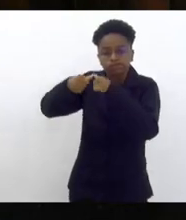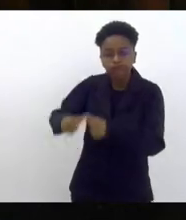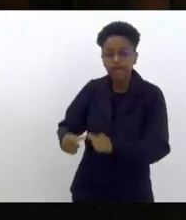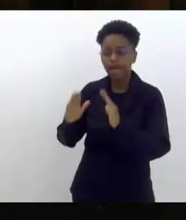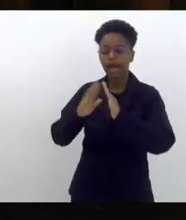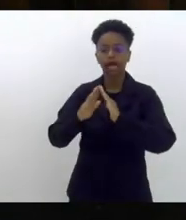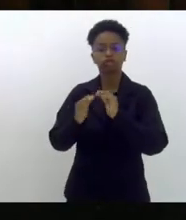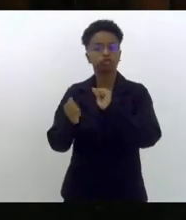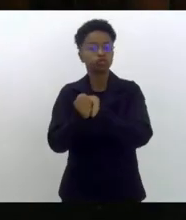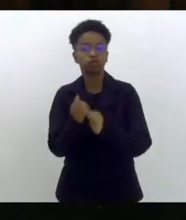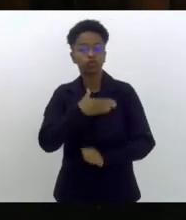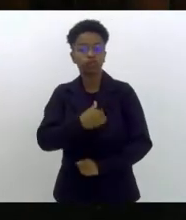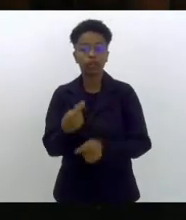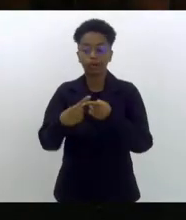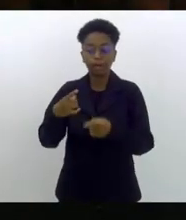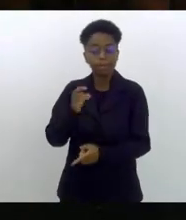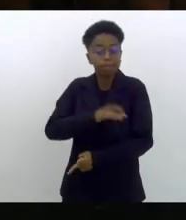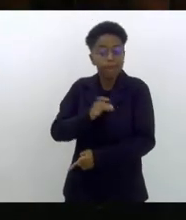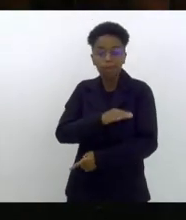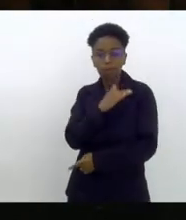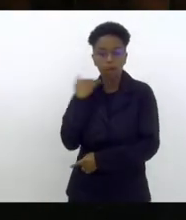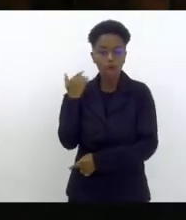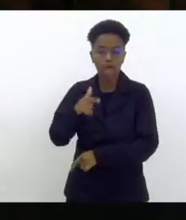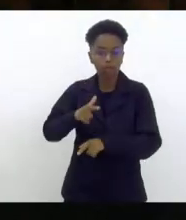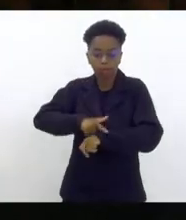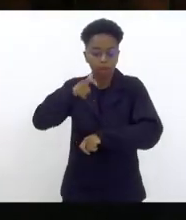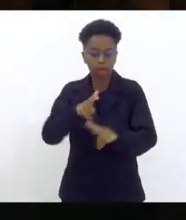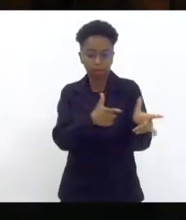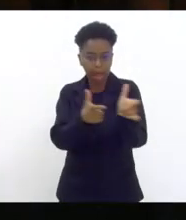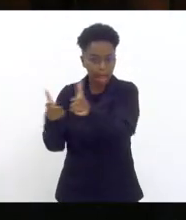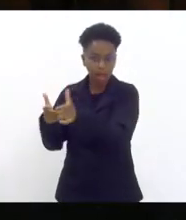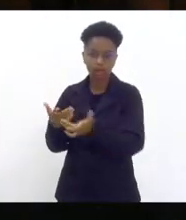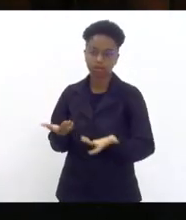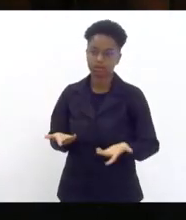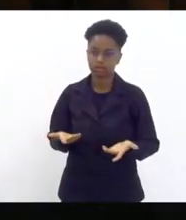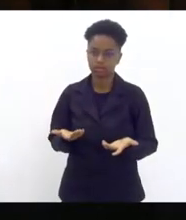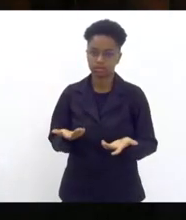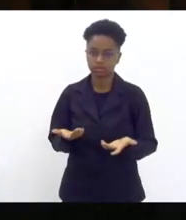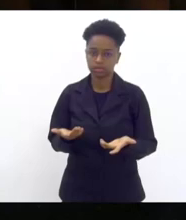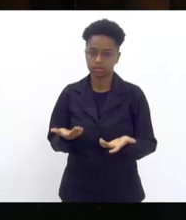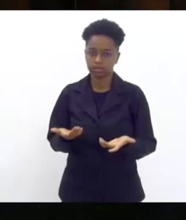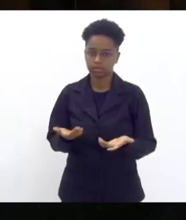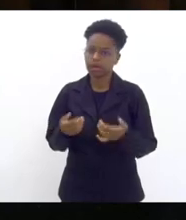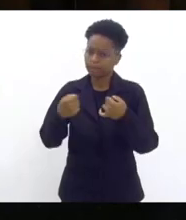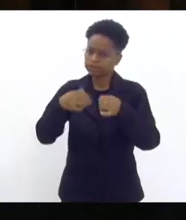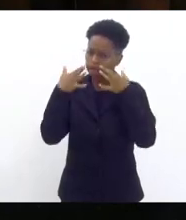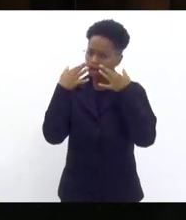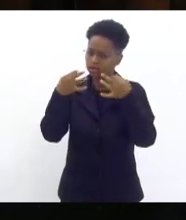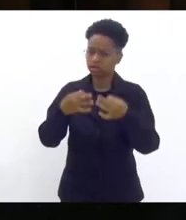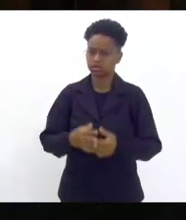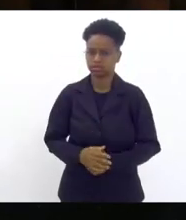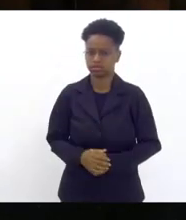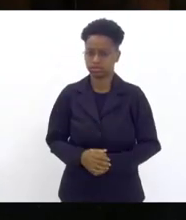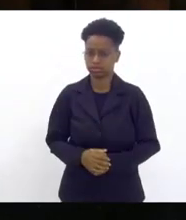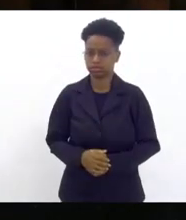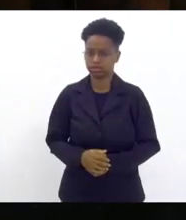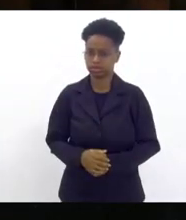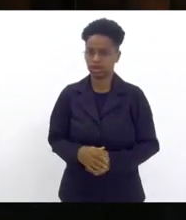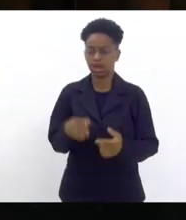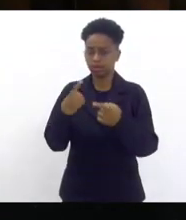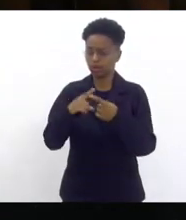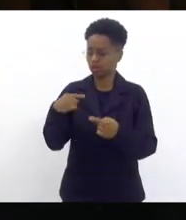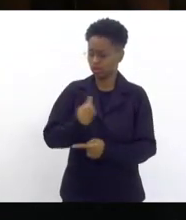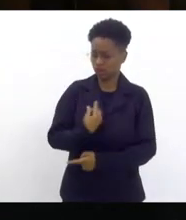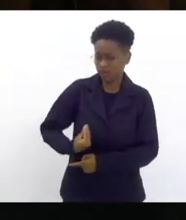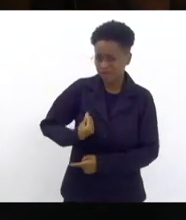que está com medo de morrer naquele momento no meio do tiroteio. Então, prestem atenção. O que a gente está